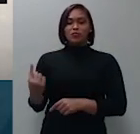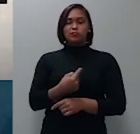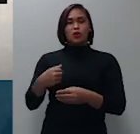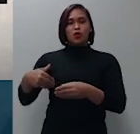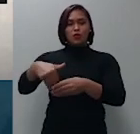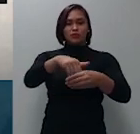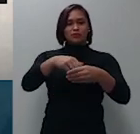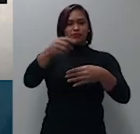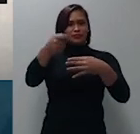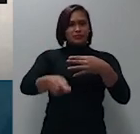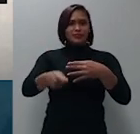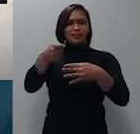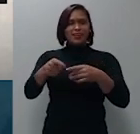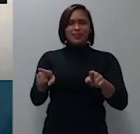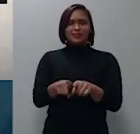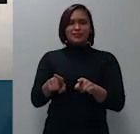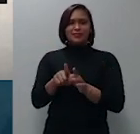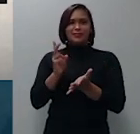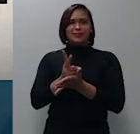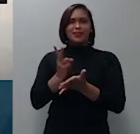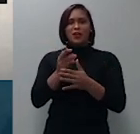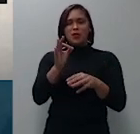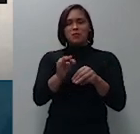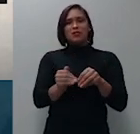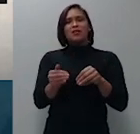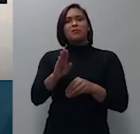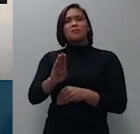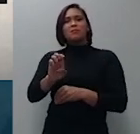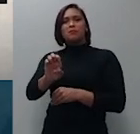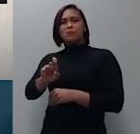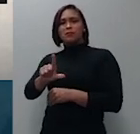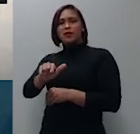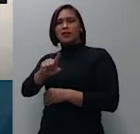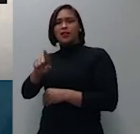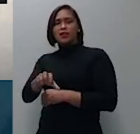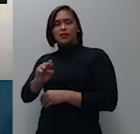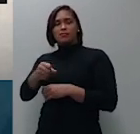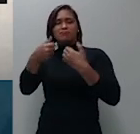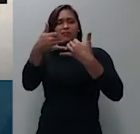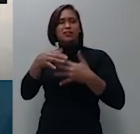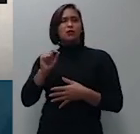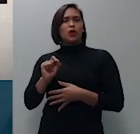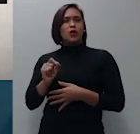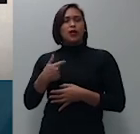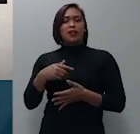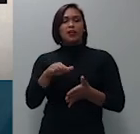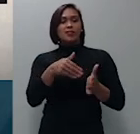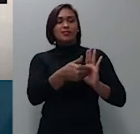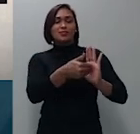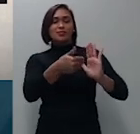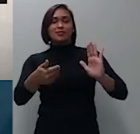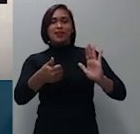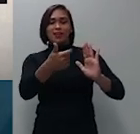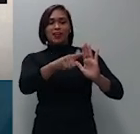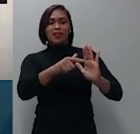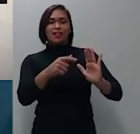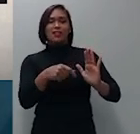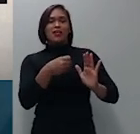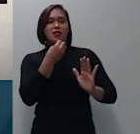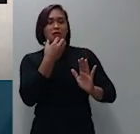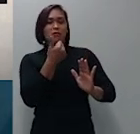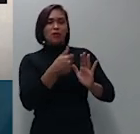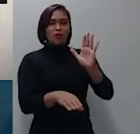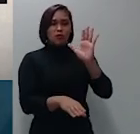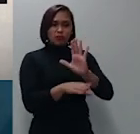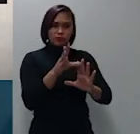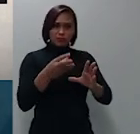relatoria do ministro Belize que diz o seguinte sem descurar dos privilégios legais daí advindos e se tratando